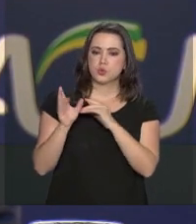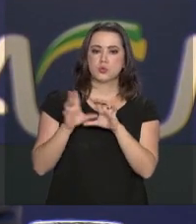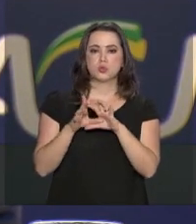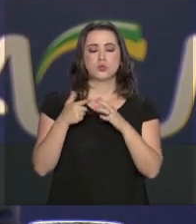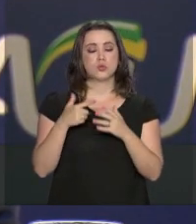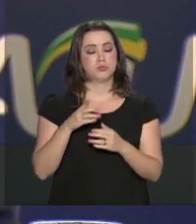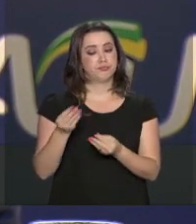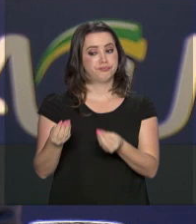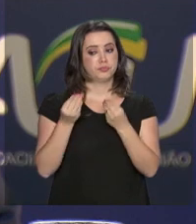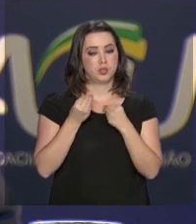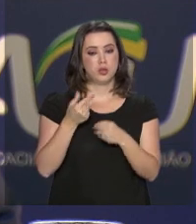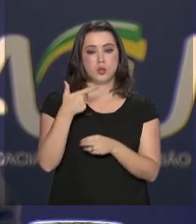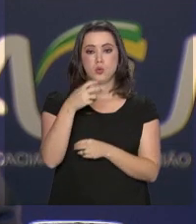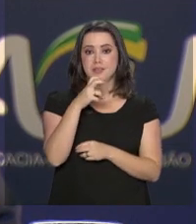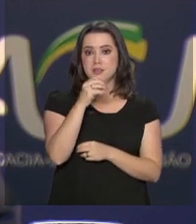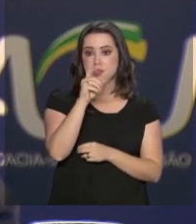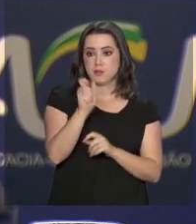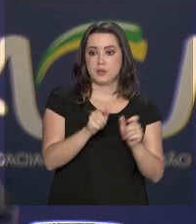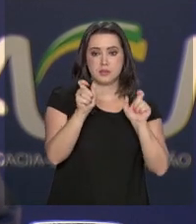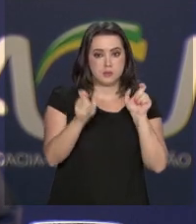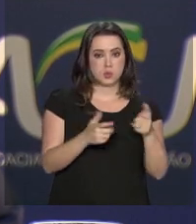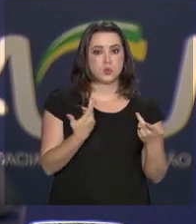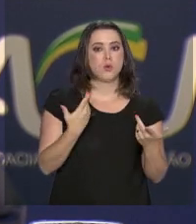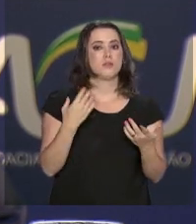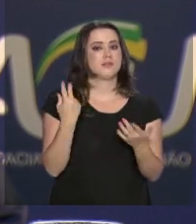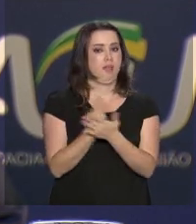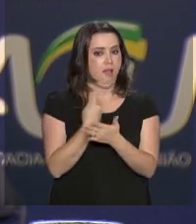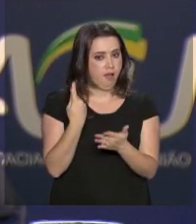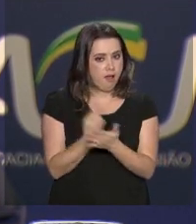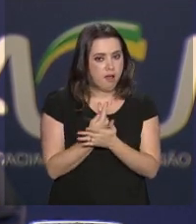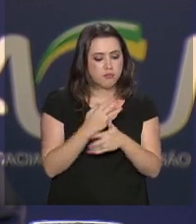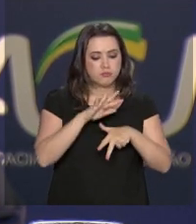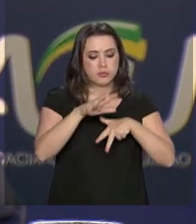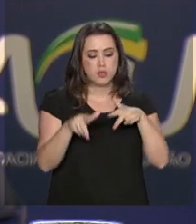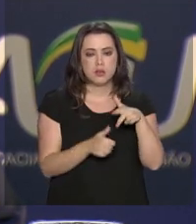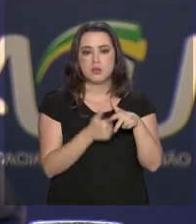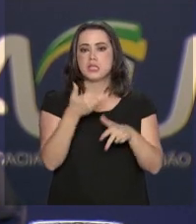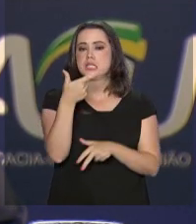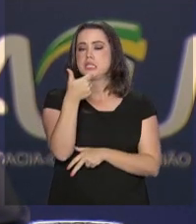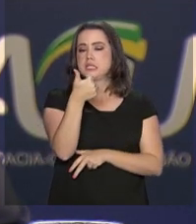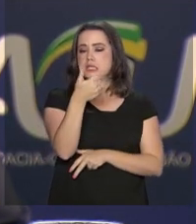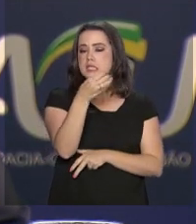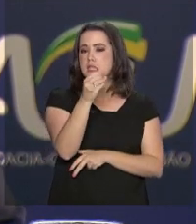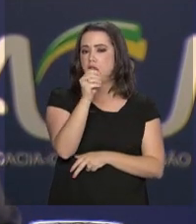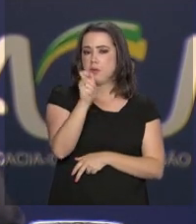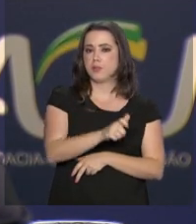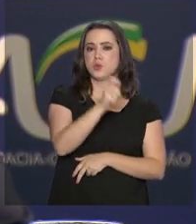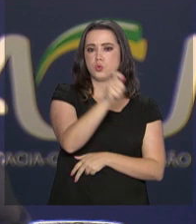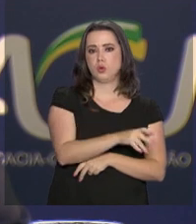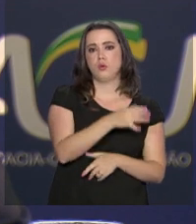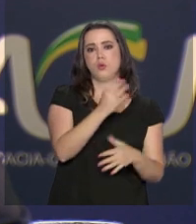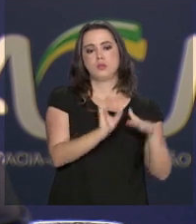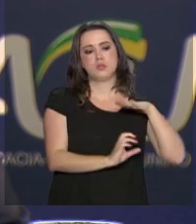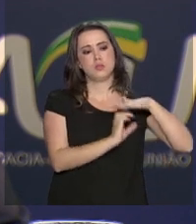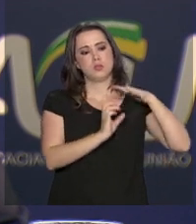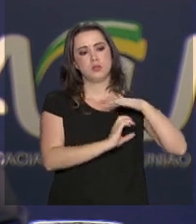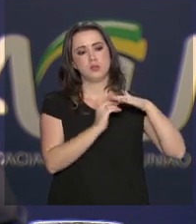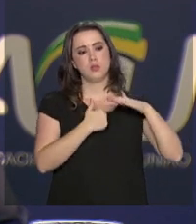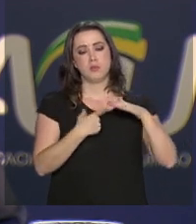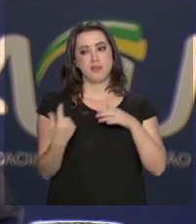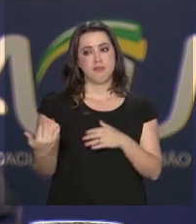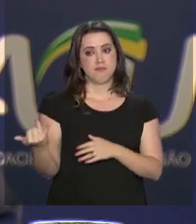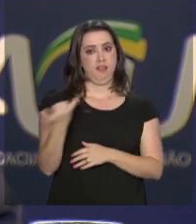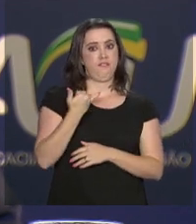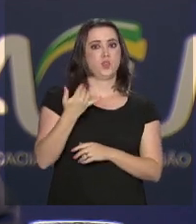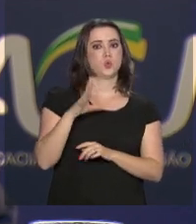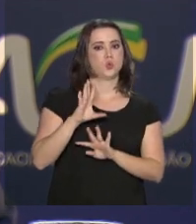250 pessoas físicas e 100 pessoas jurídicas. Ou seja, foram trazidos ilícitos cometidos